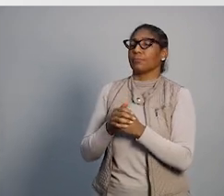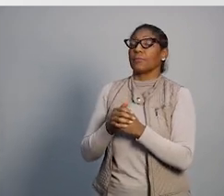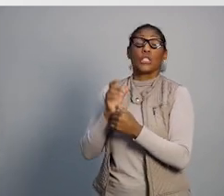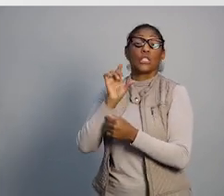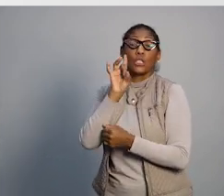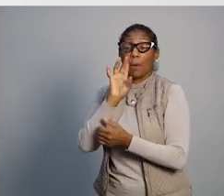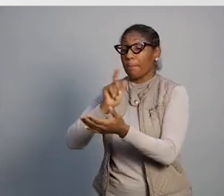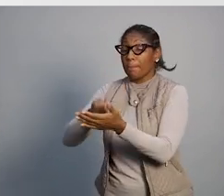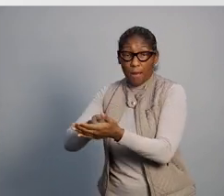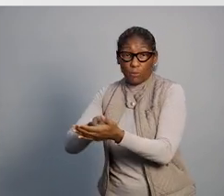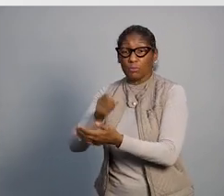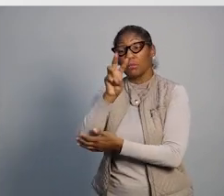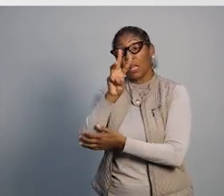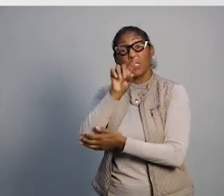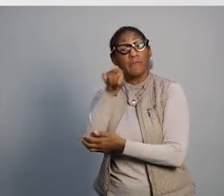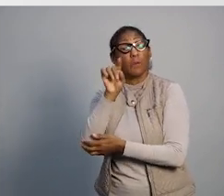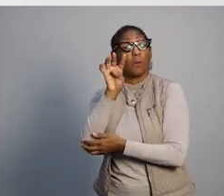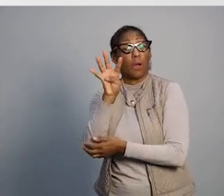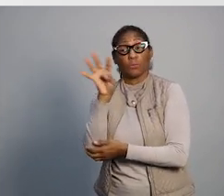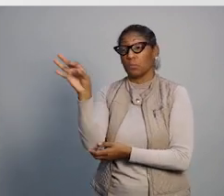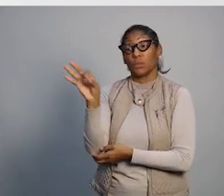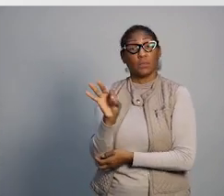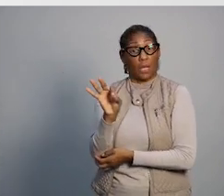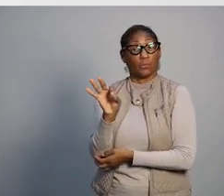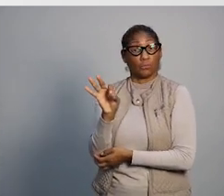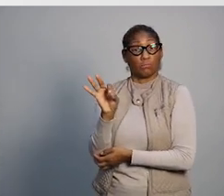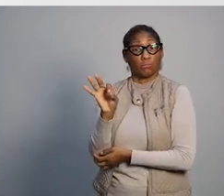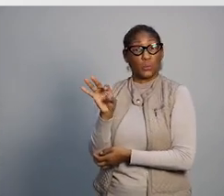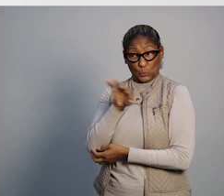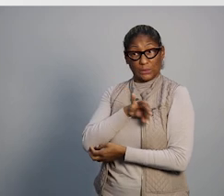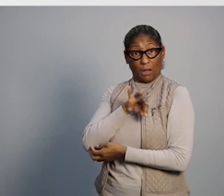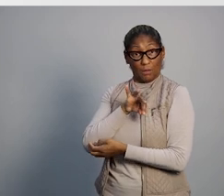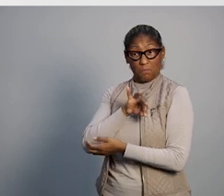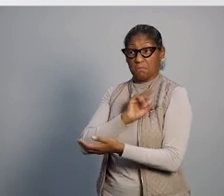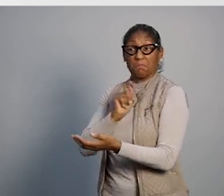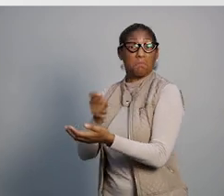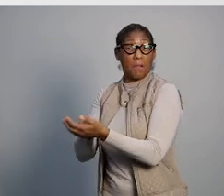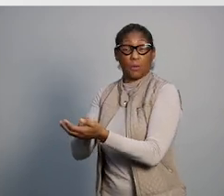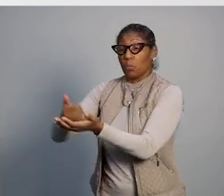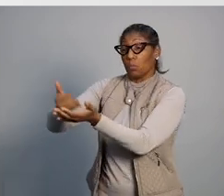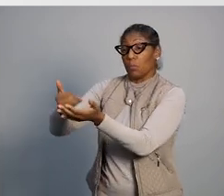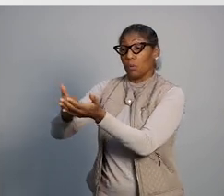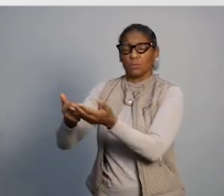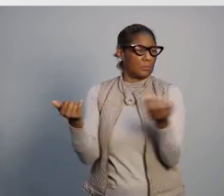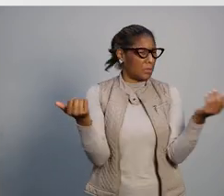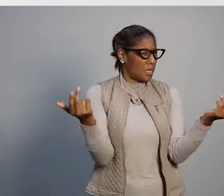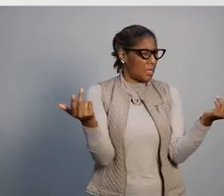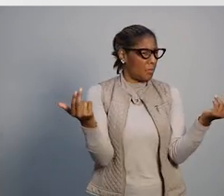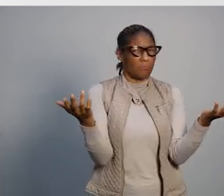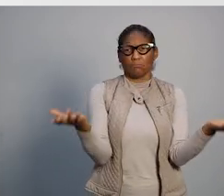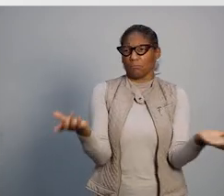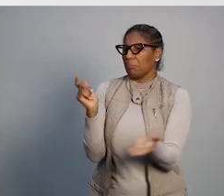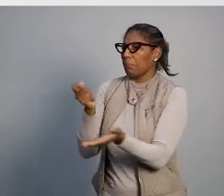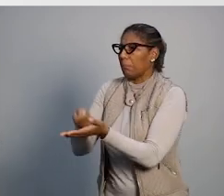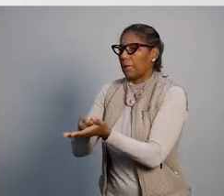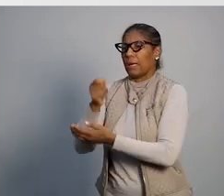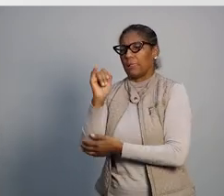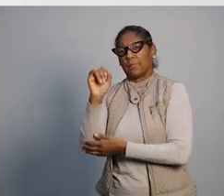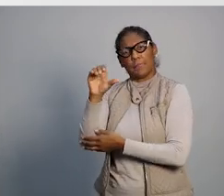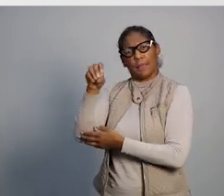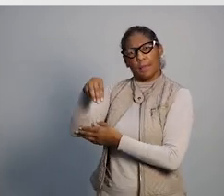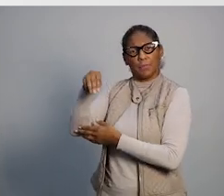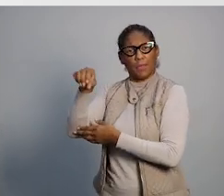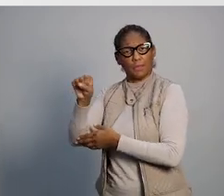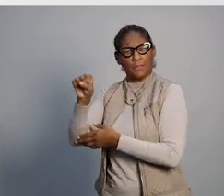por exemplo, utilizam apenas 3,4% da sua renda monetária para o mesmo fim, para o